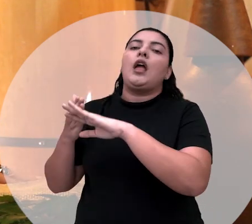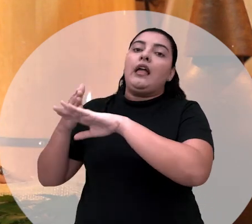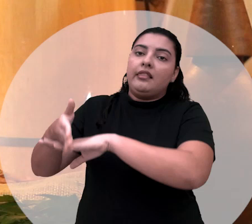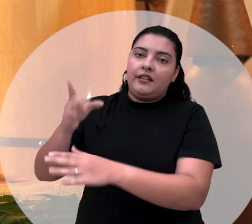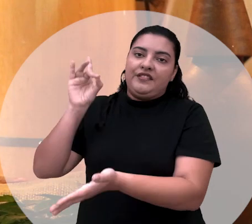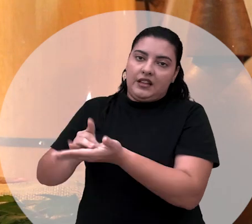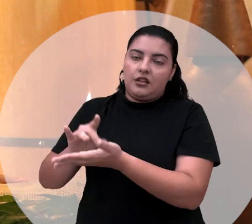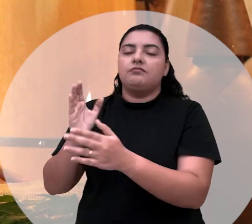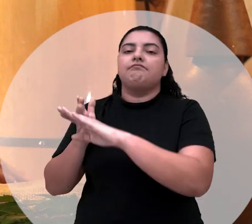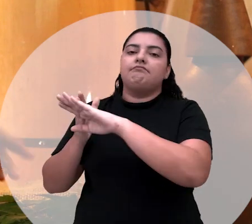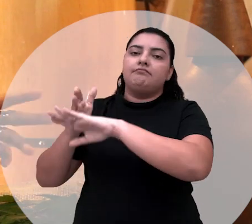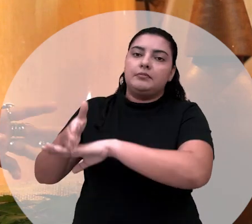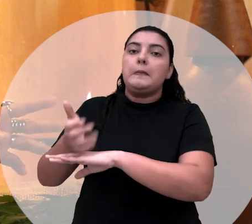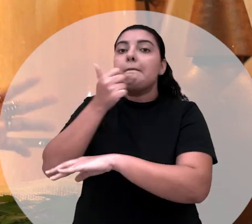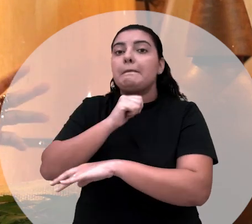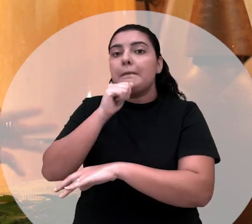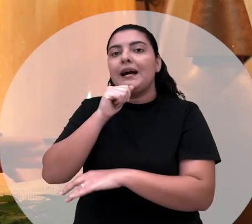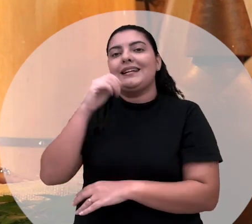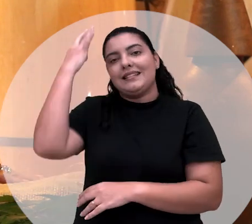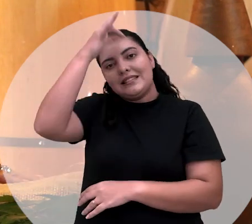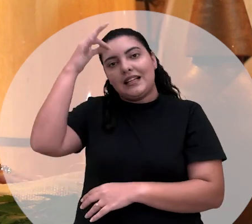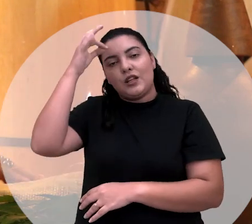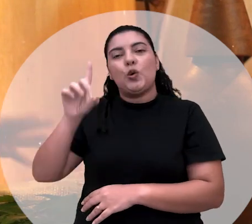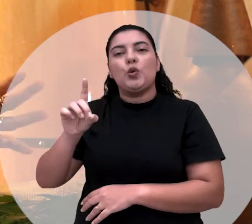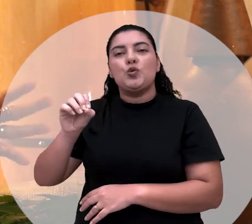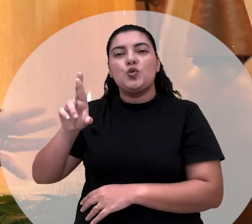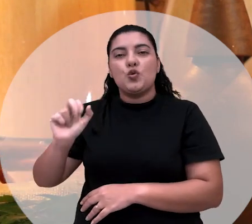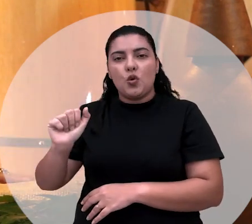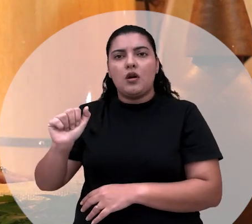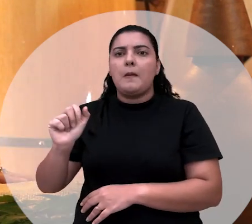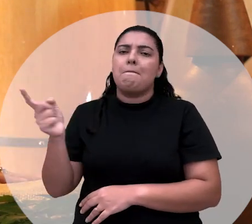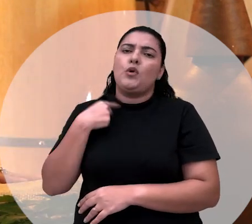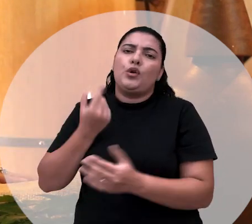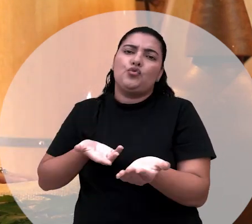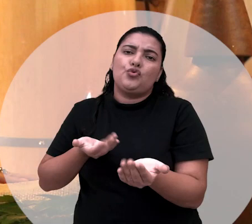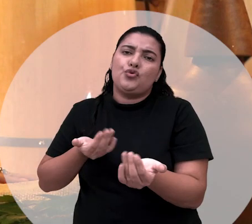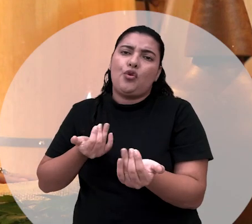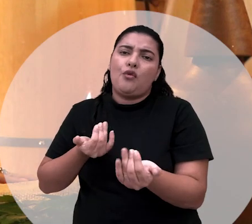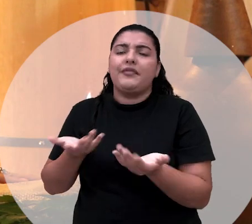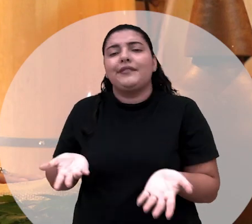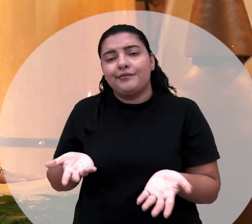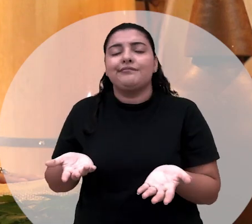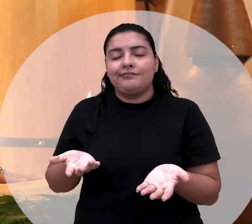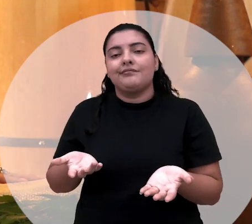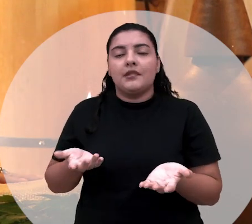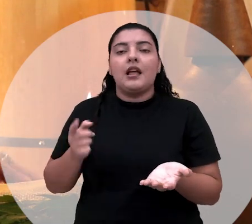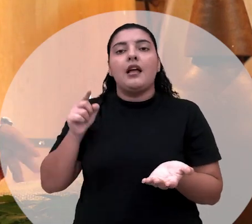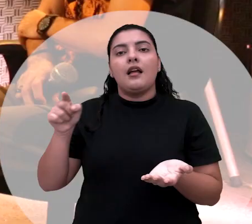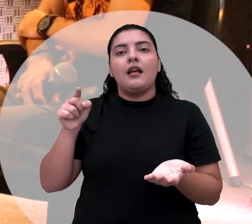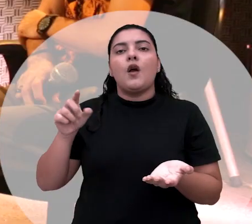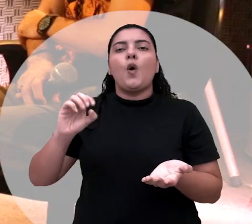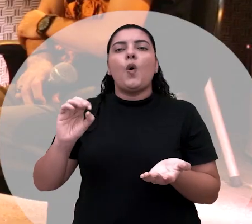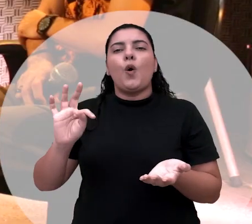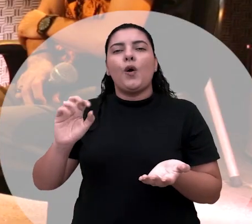terreiro, né? Da primeira mãe de santo, que foi a mãe Doura. Ela morreu muito jovem. O terreiro dela era no Otávio